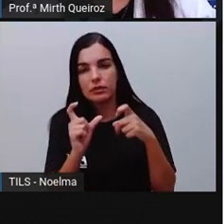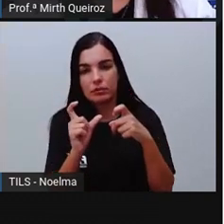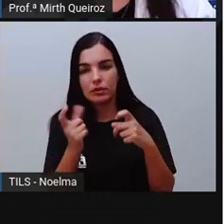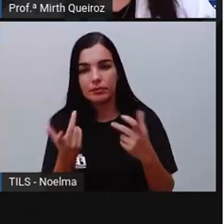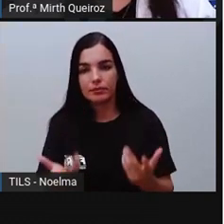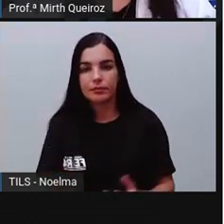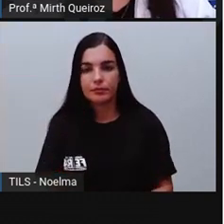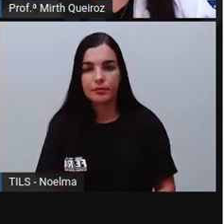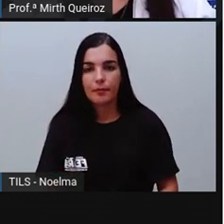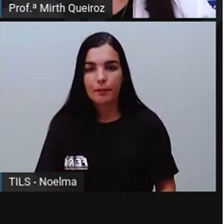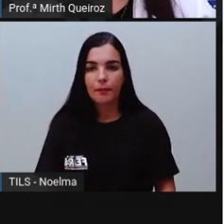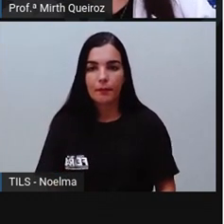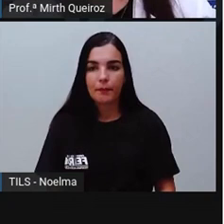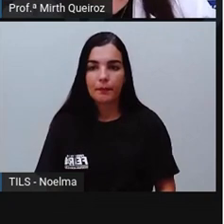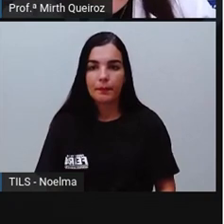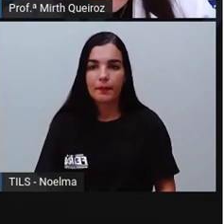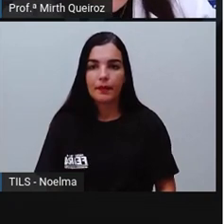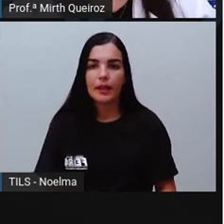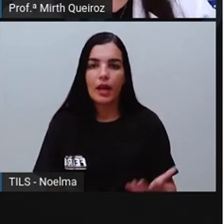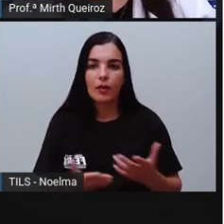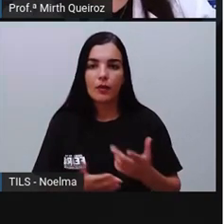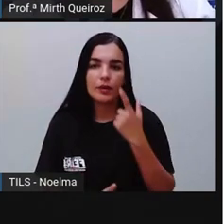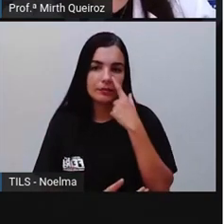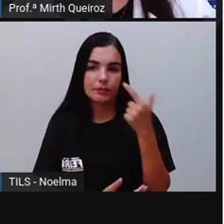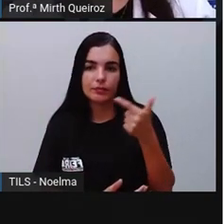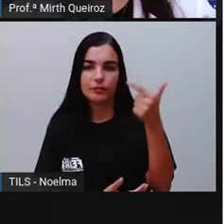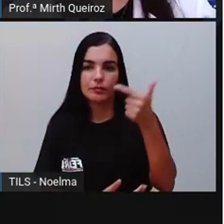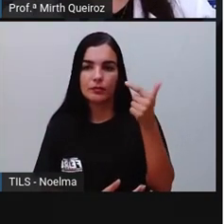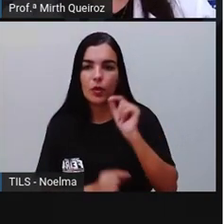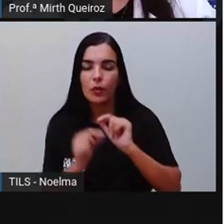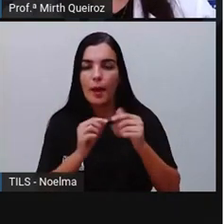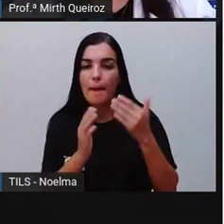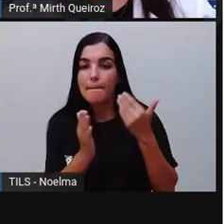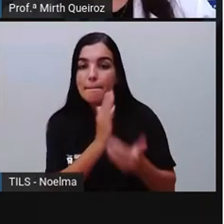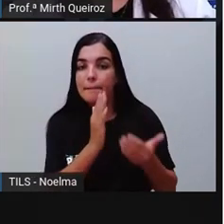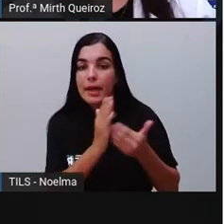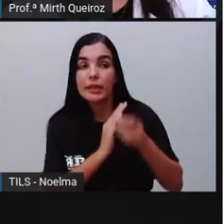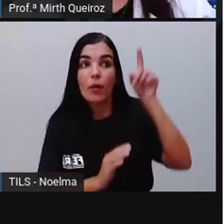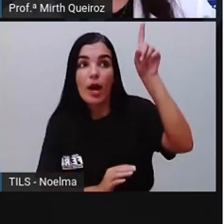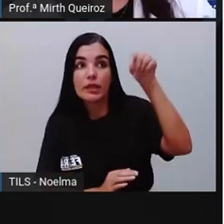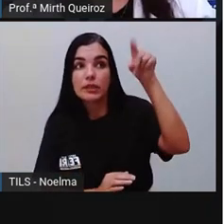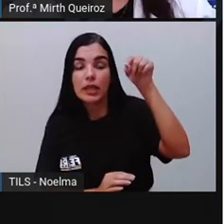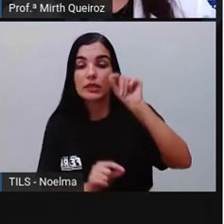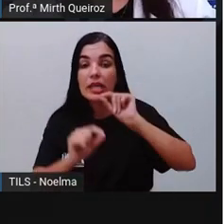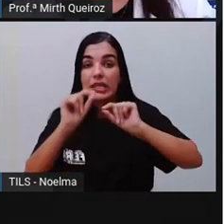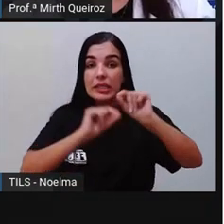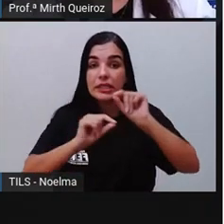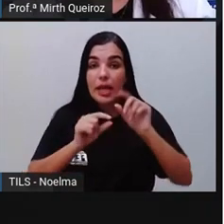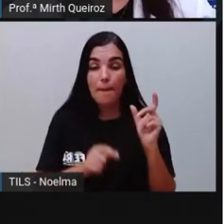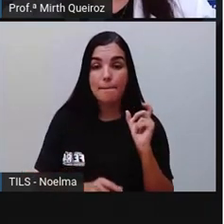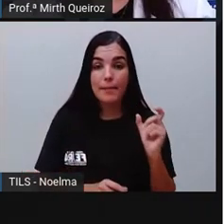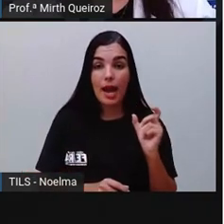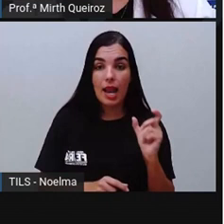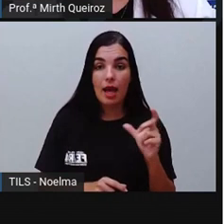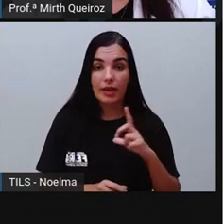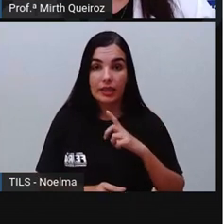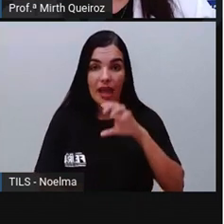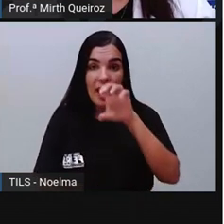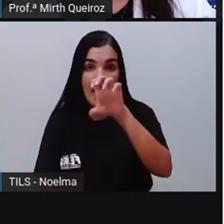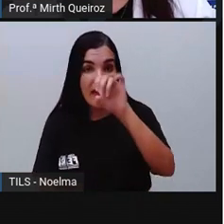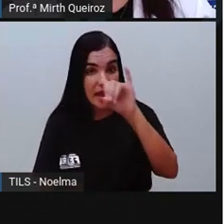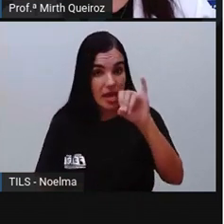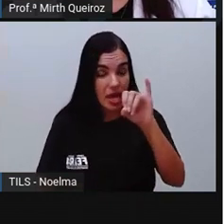sílaba. Observação 2. Perdem o acento gráfico os ditongos representados por